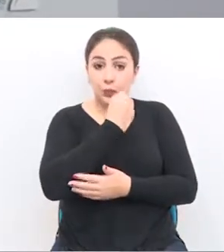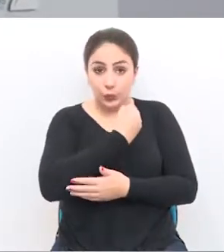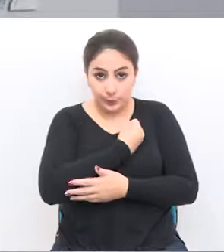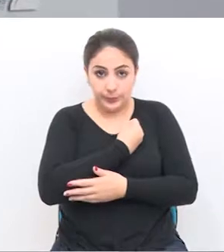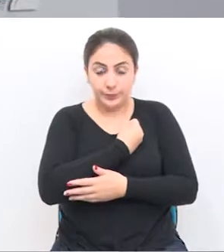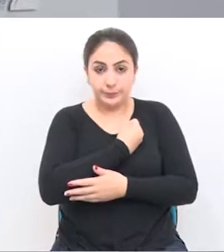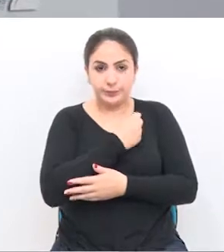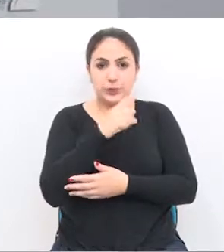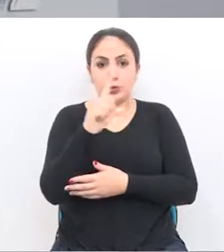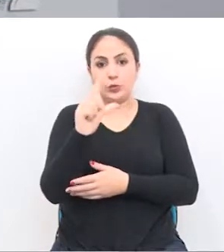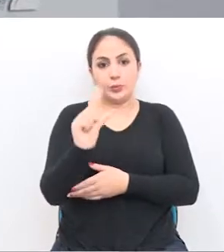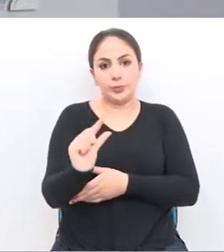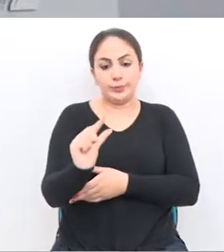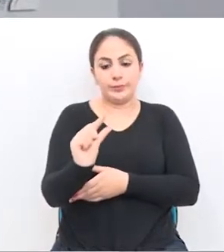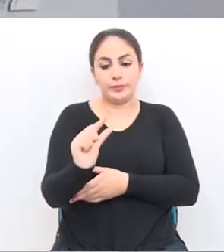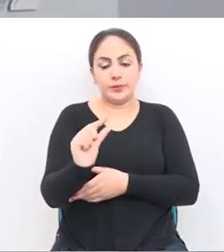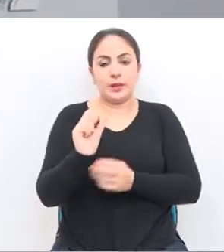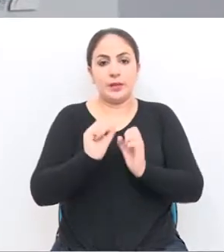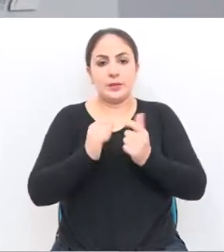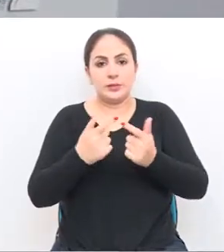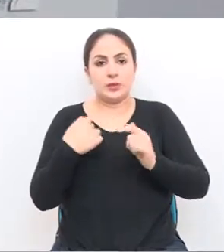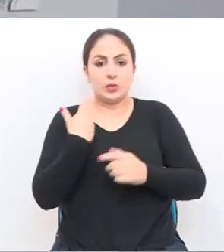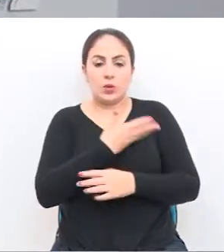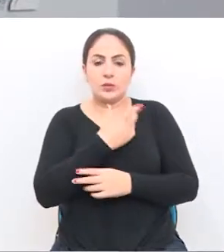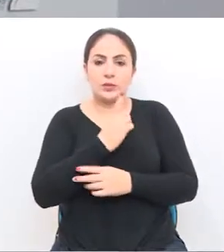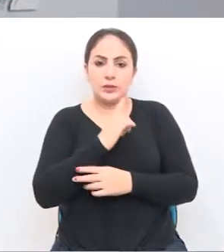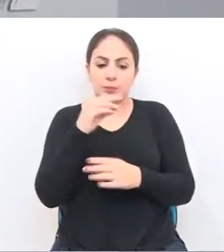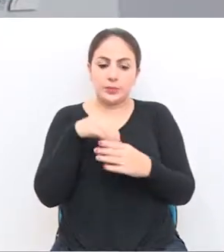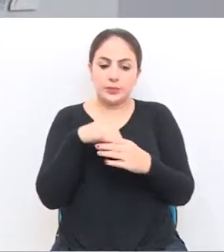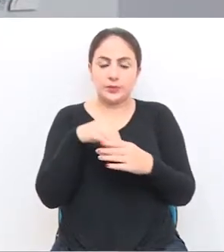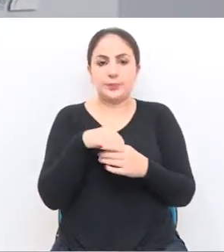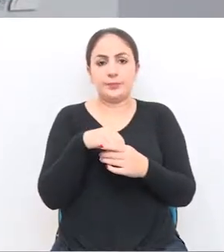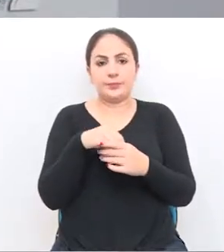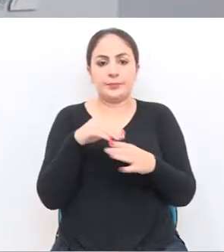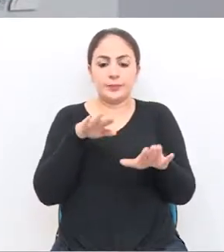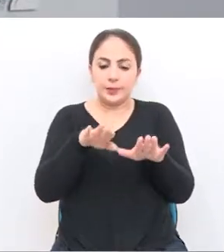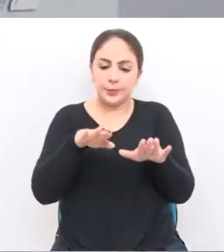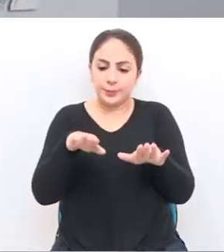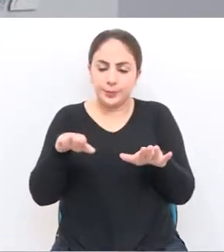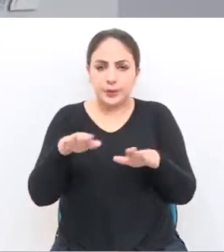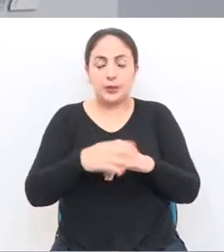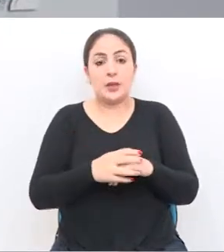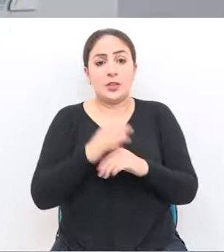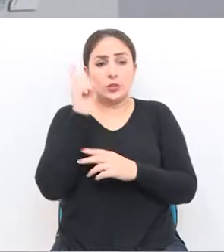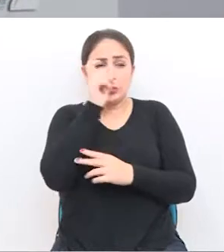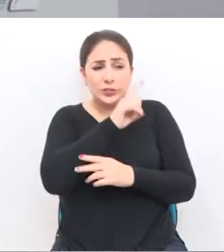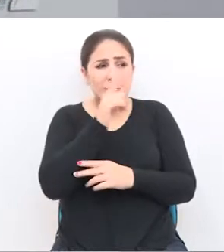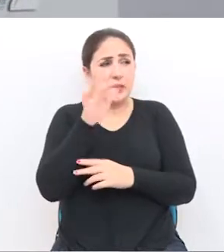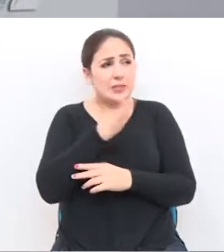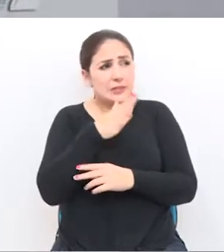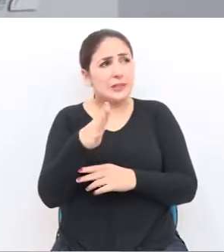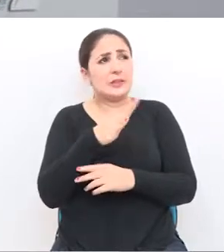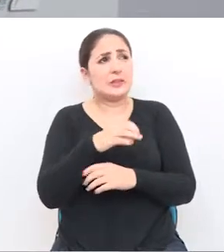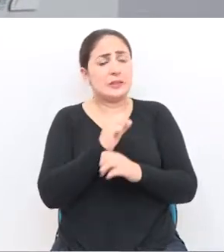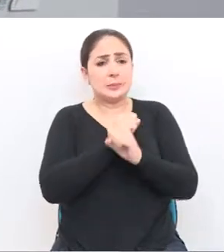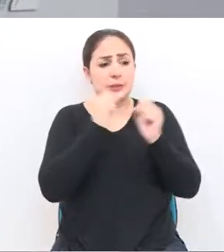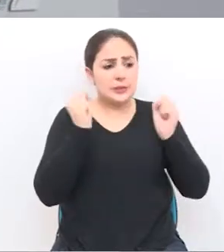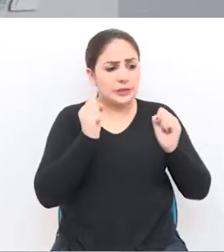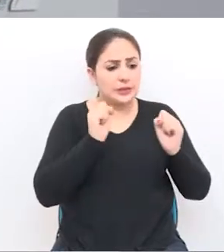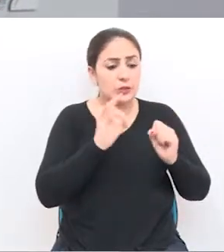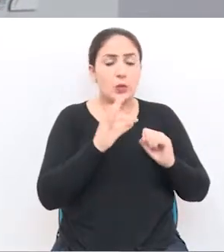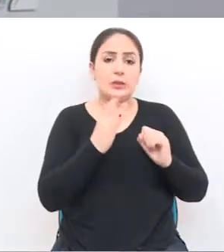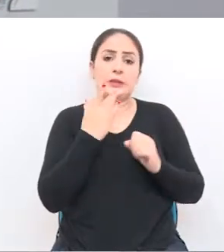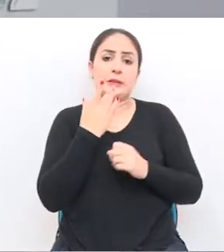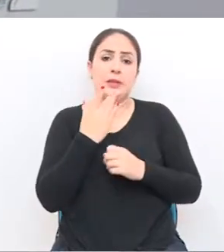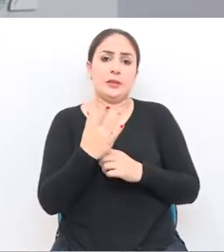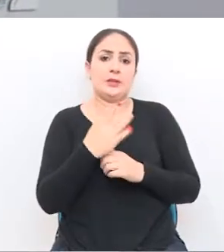número menor de agentes que nós temos no estacionamento, acaba prejudicando as pessoas, acabam deixando seus carros pela manhã